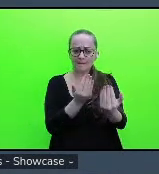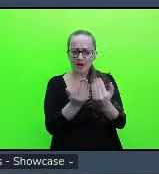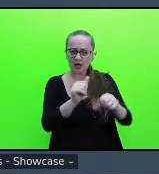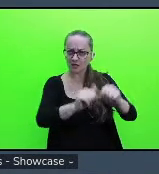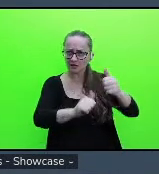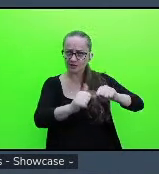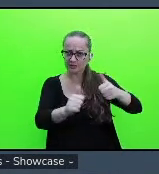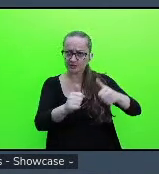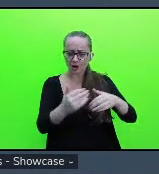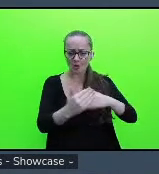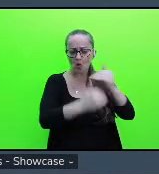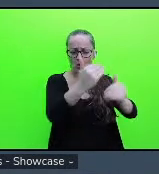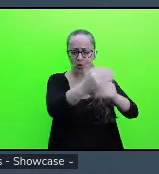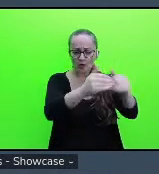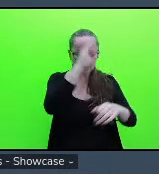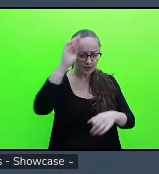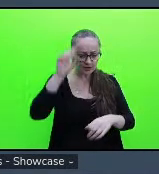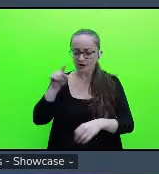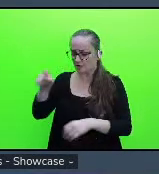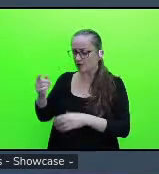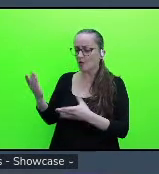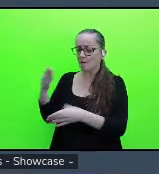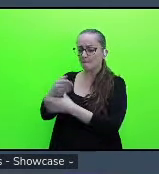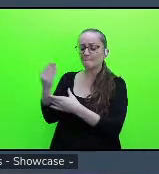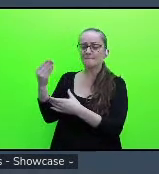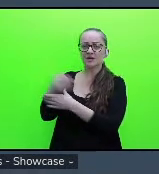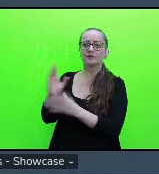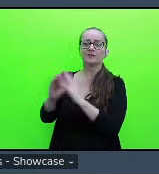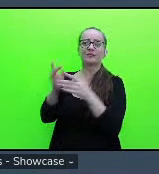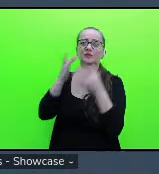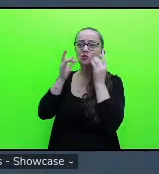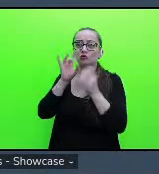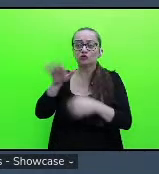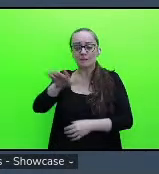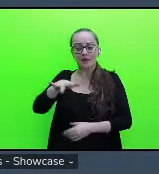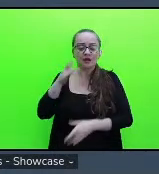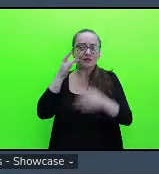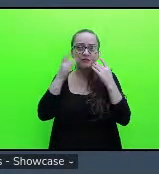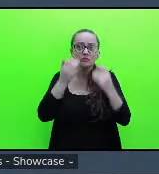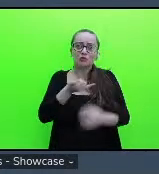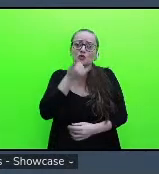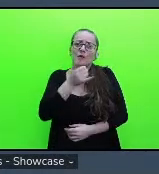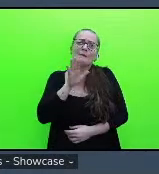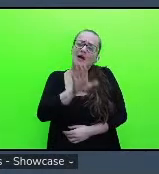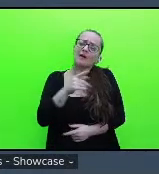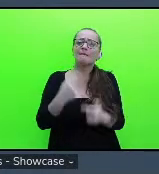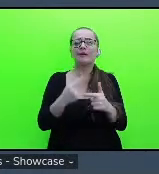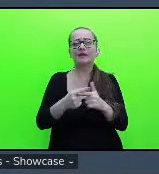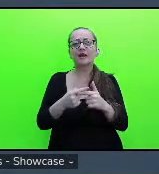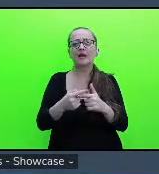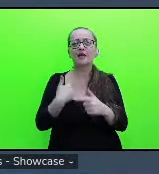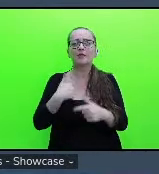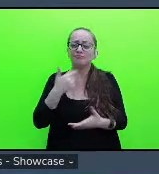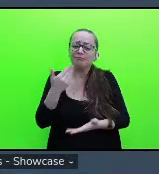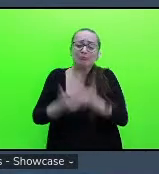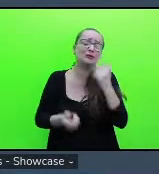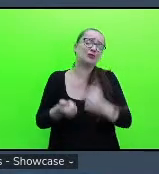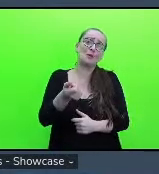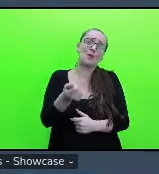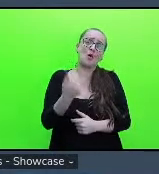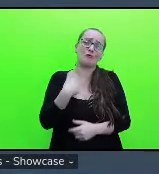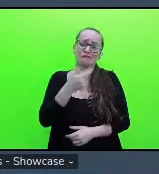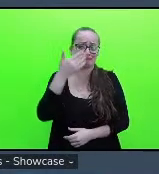respeito ou vocês ficaram só na parte teatral desculpa mas é porque parte eu perdi eu não consegui vir